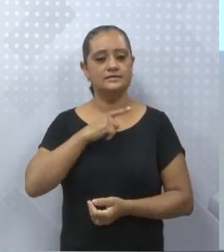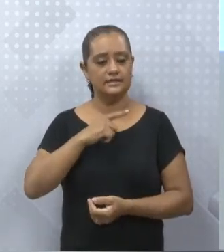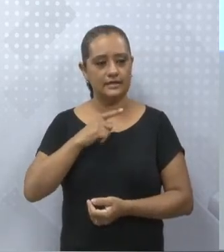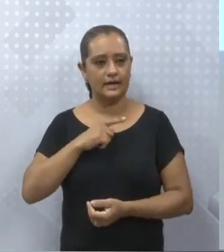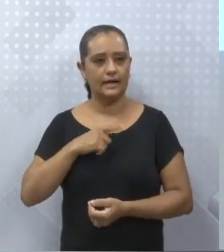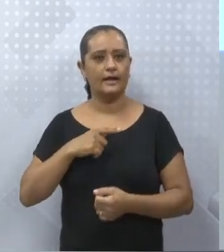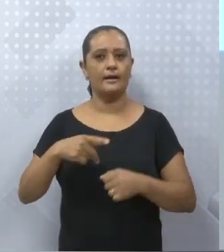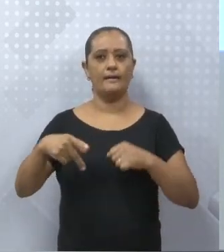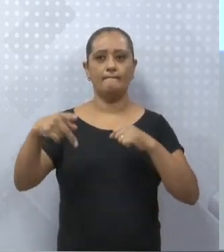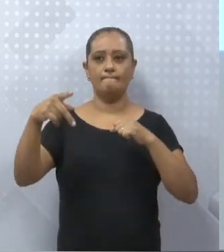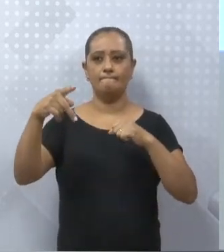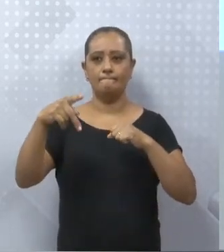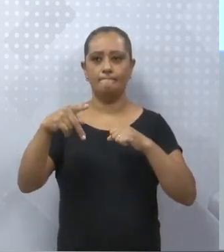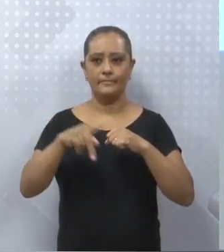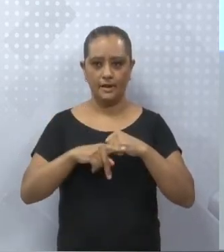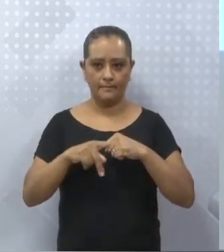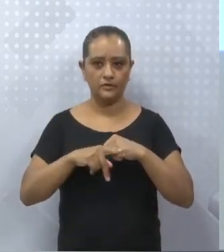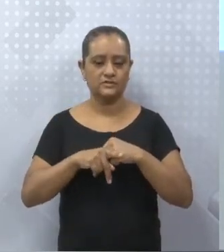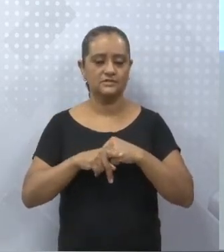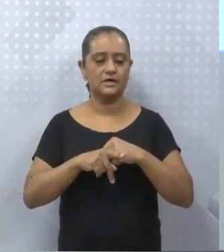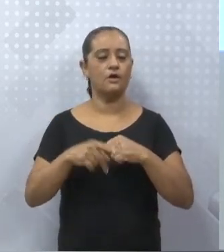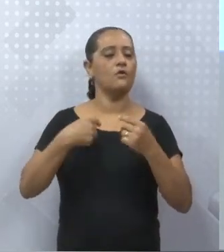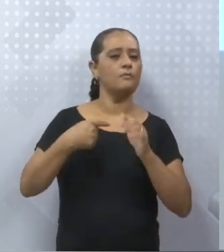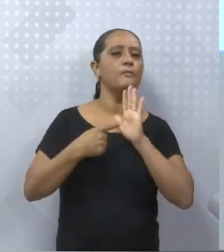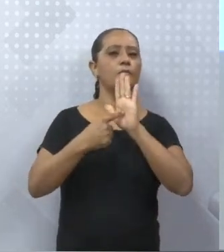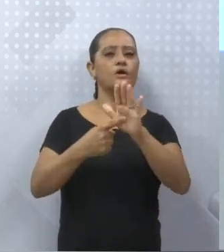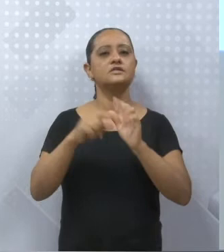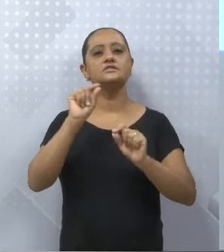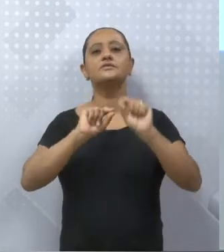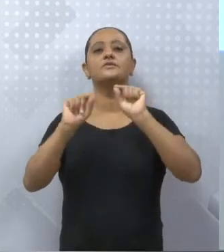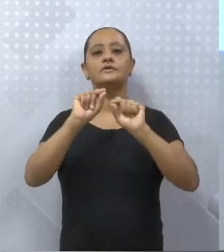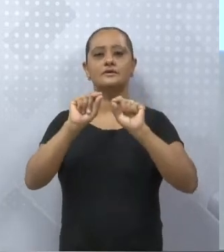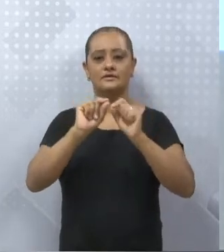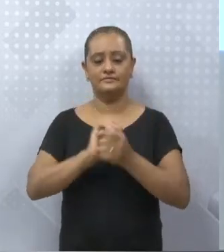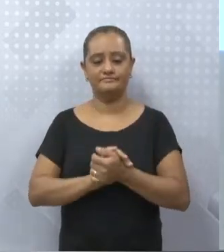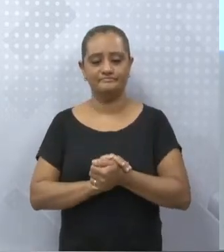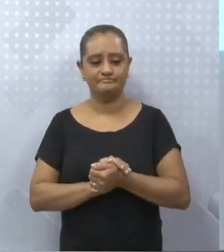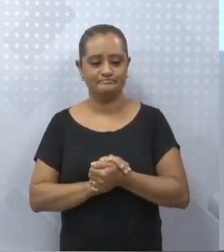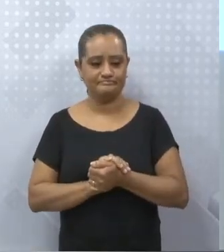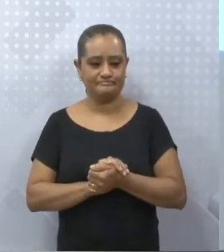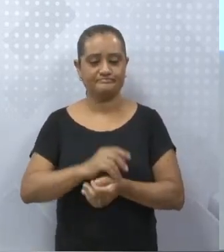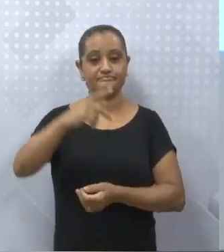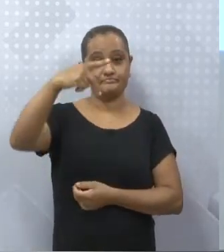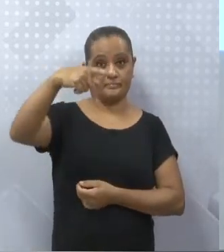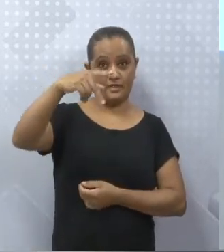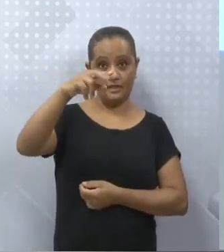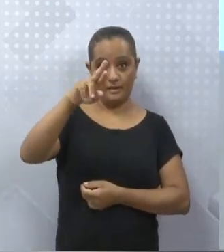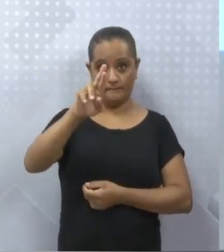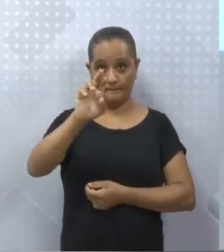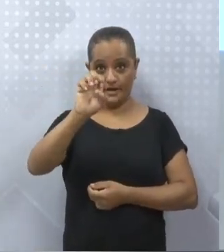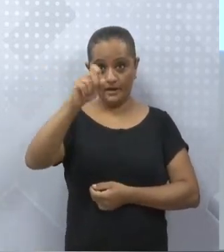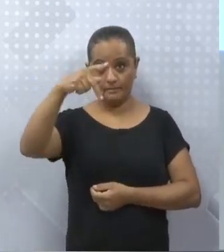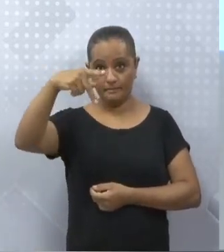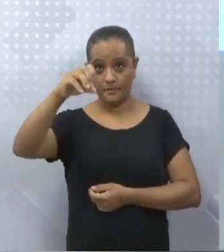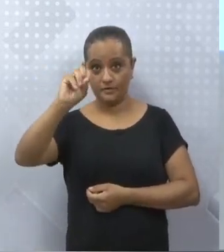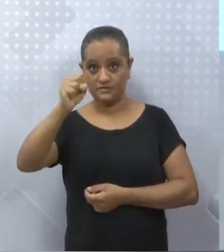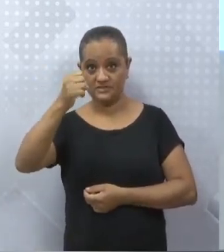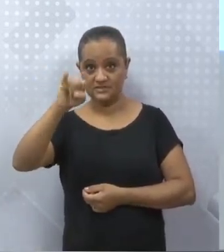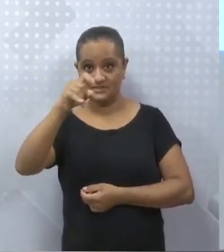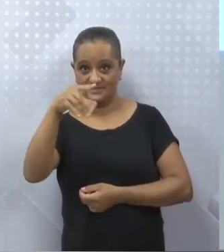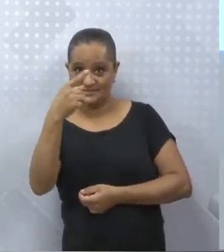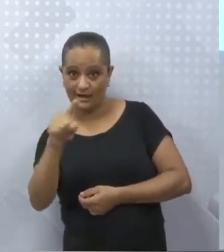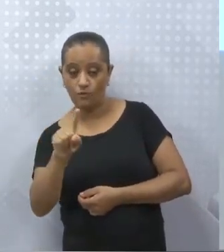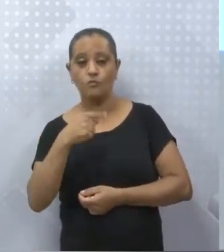Sim, claro, preposição. E quais são essas preposições? Vocês lembram as preposições? Todas elas, certo?